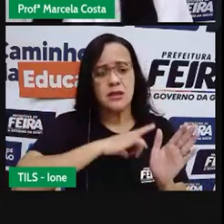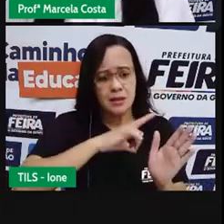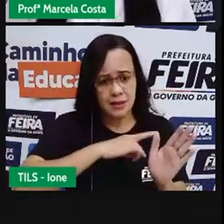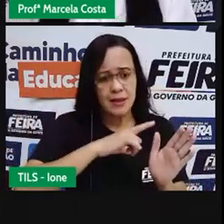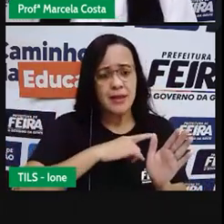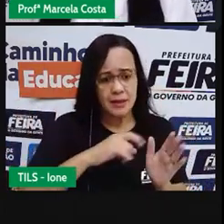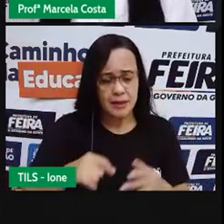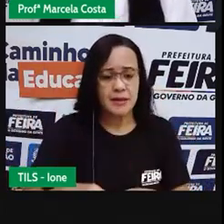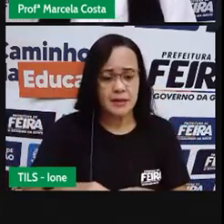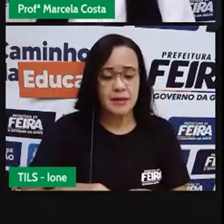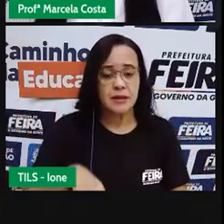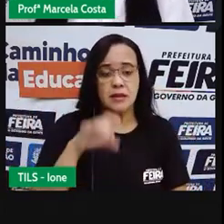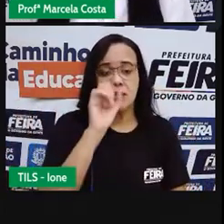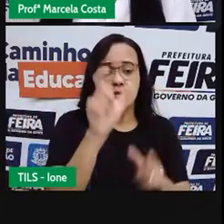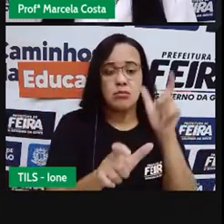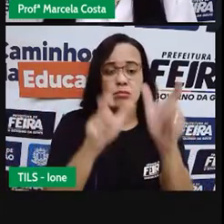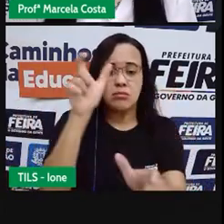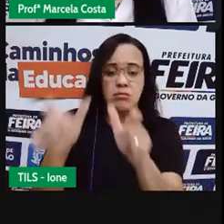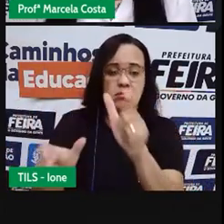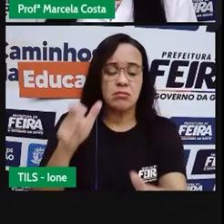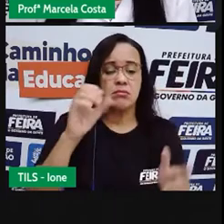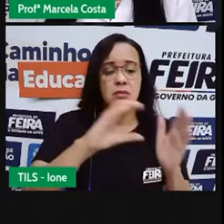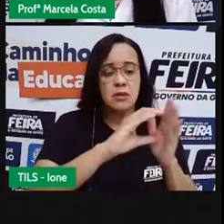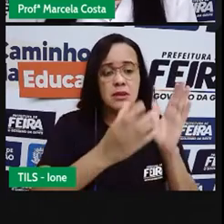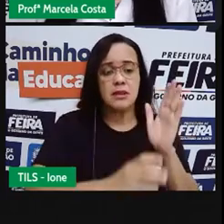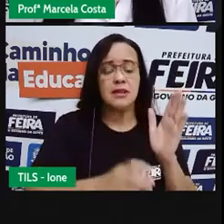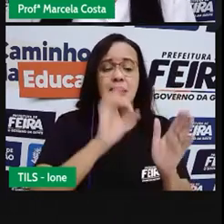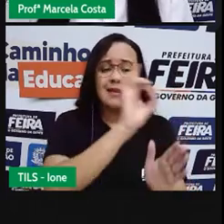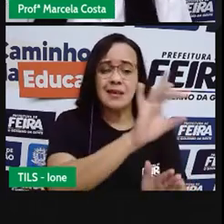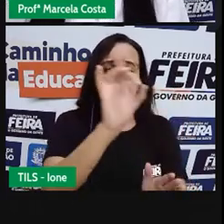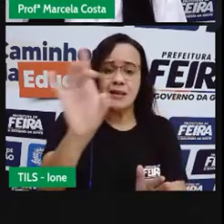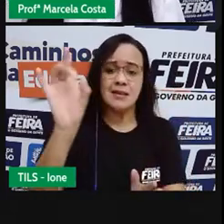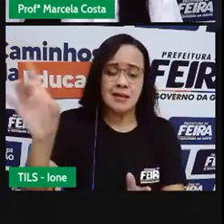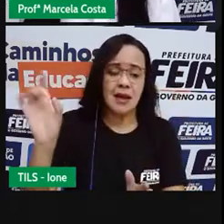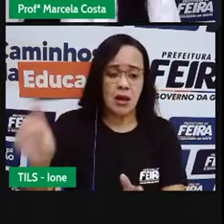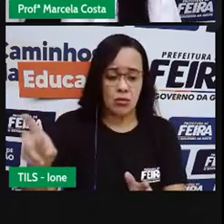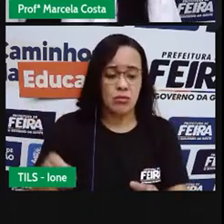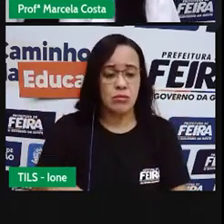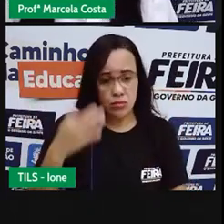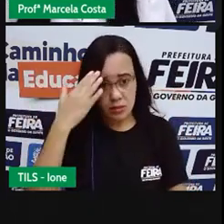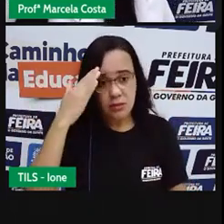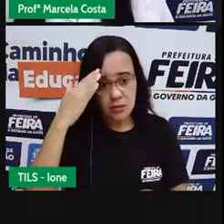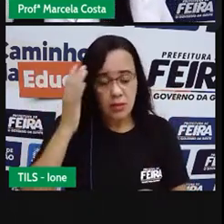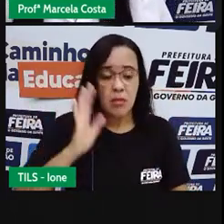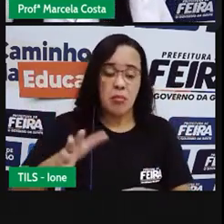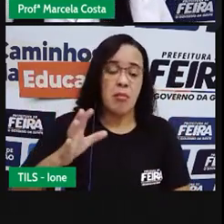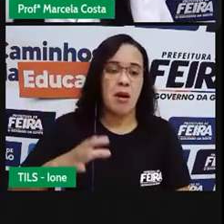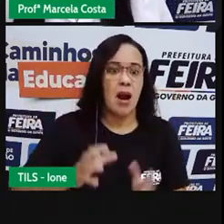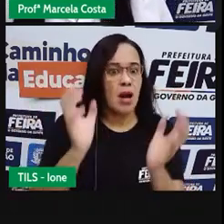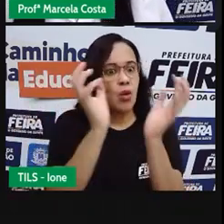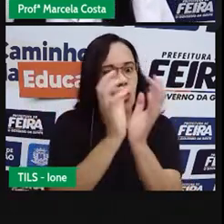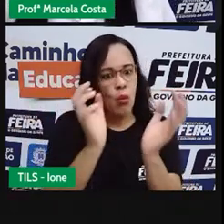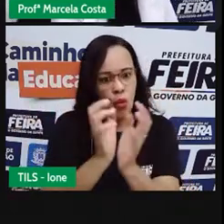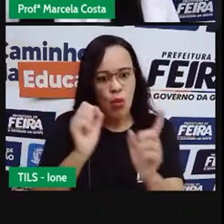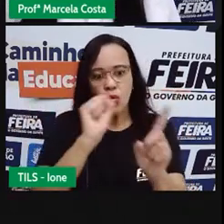Cada um Com sua característica Com sua particularidade Convivendo com os outros Com respeito